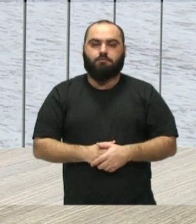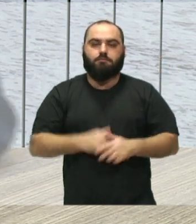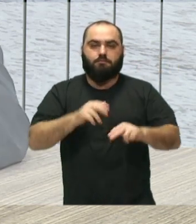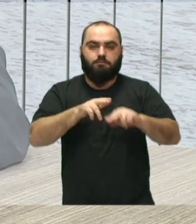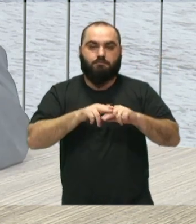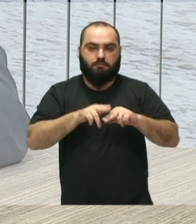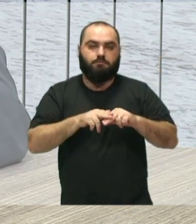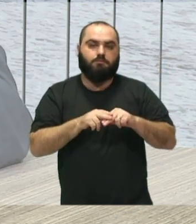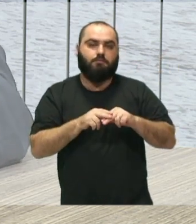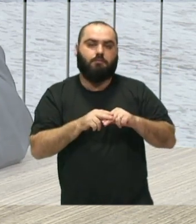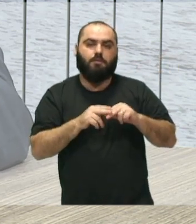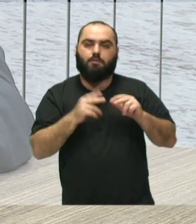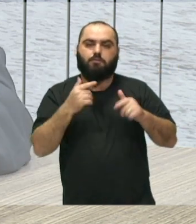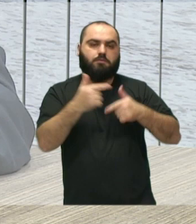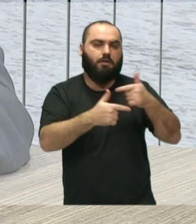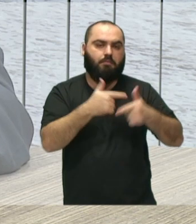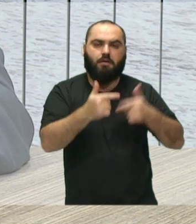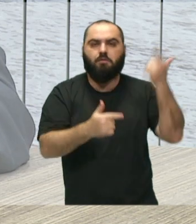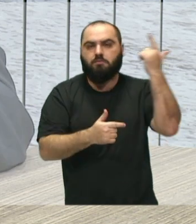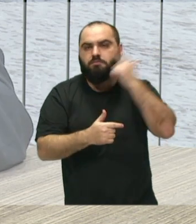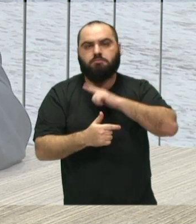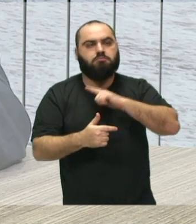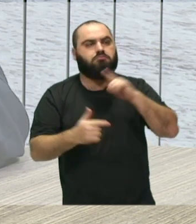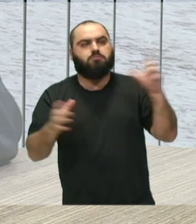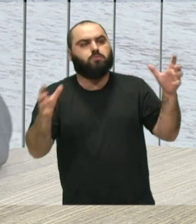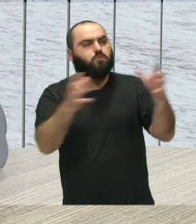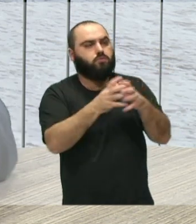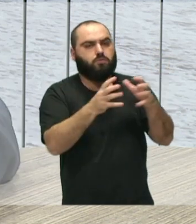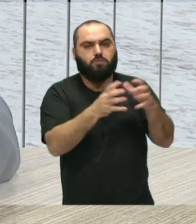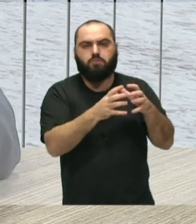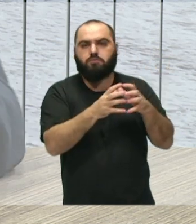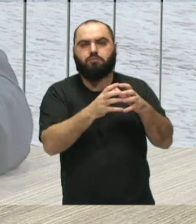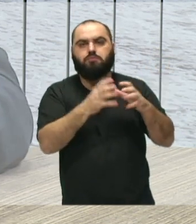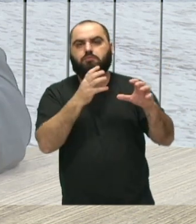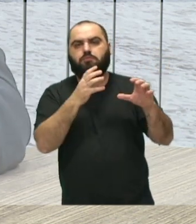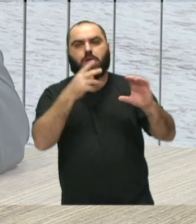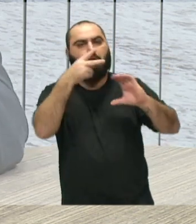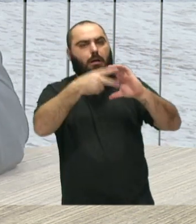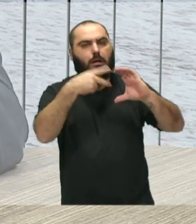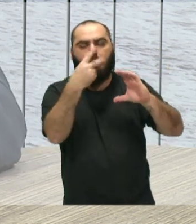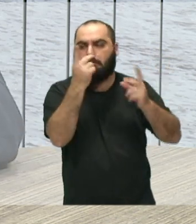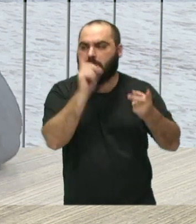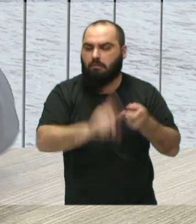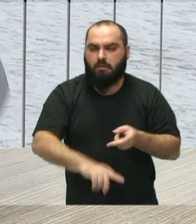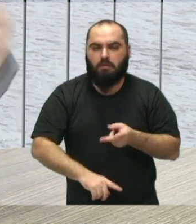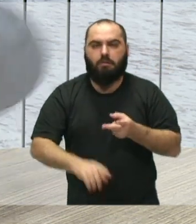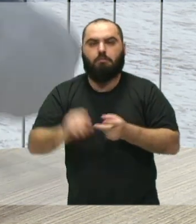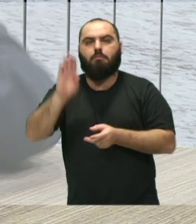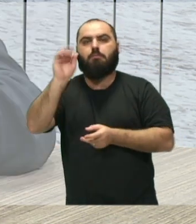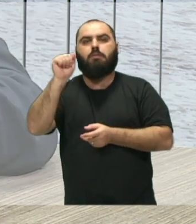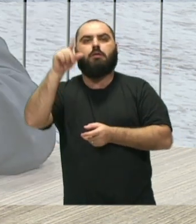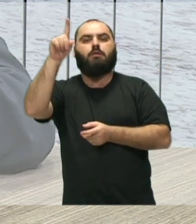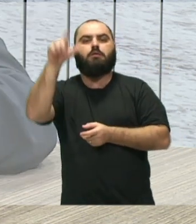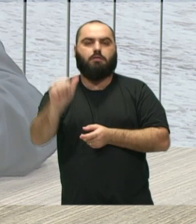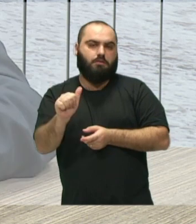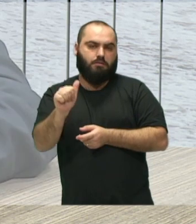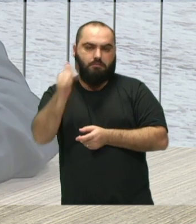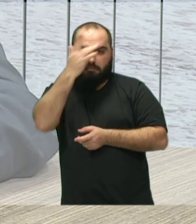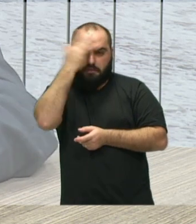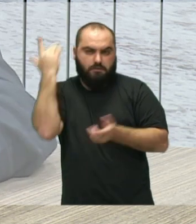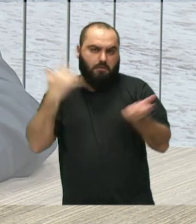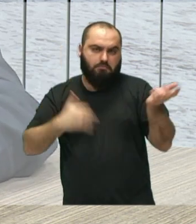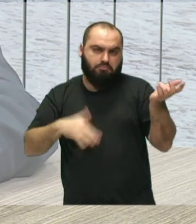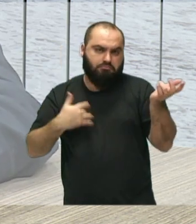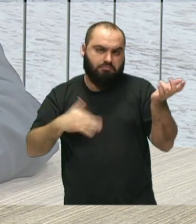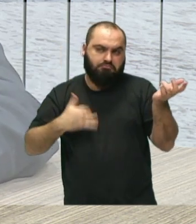egresso, né, para atuar em qualquer banda, seja grupo de câmara, né, banda de pessoal que toca aí na